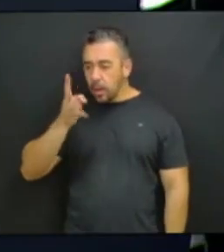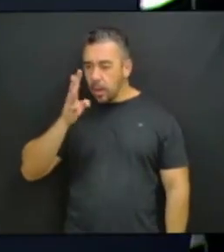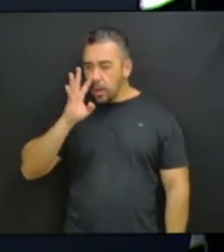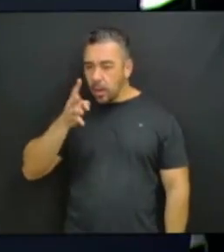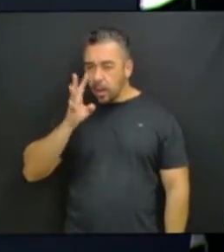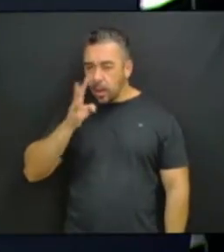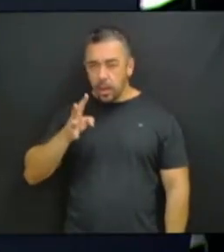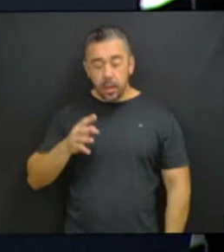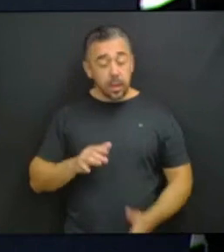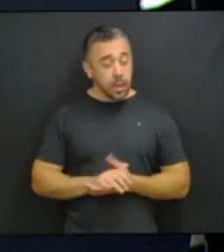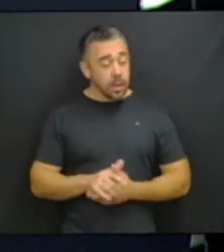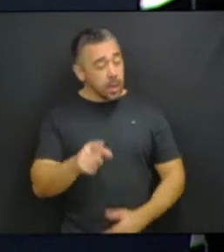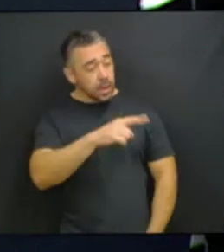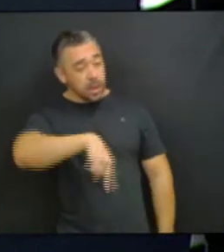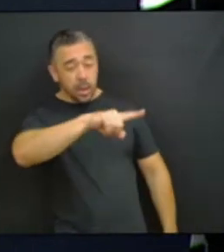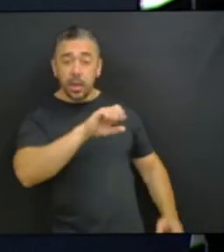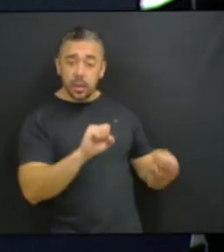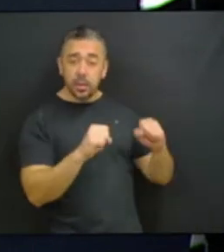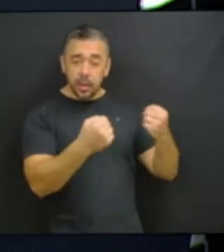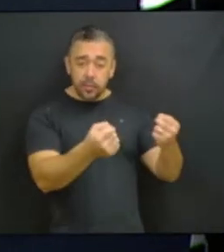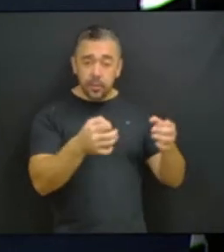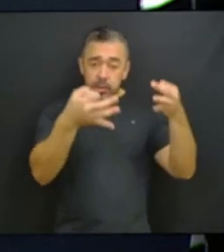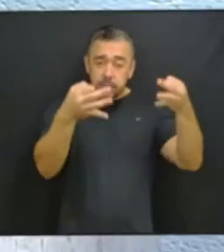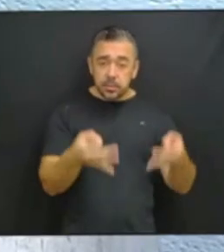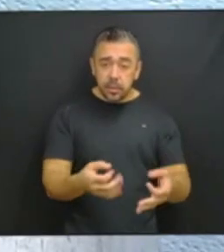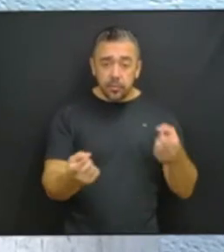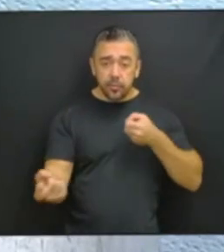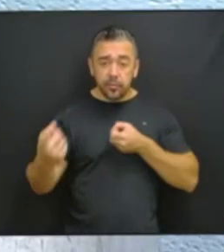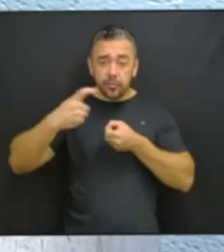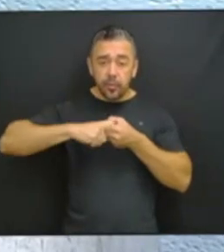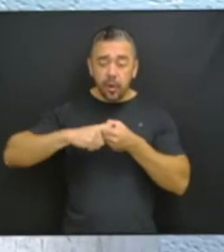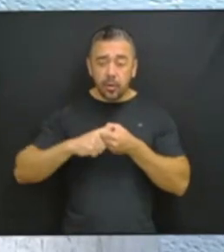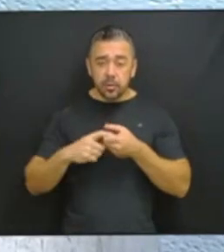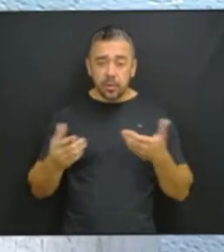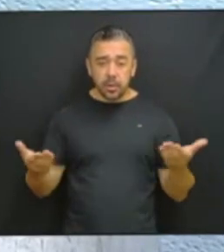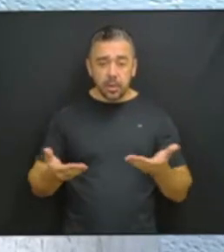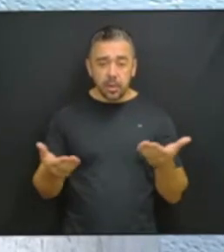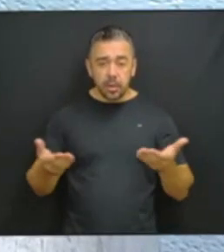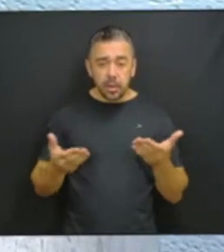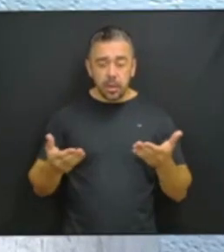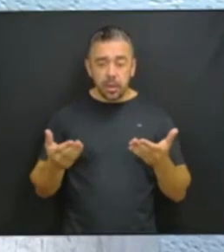E tem gente aqui defendendo que esse magistrado volte ao comando da Lava Jato.